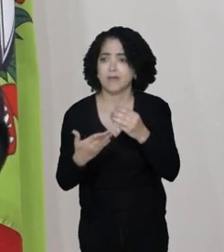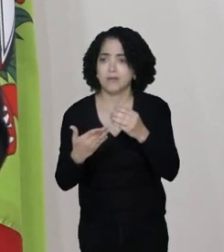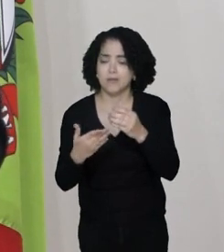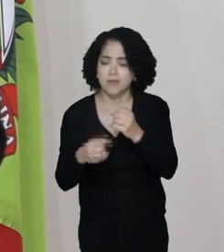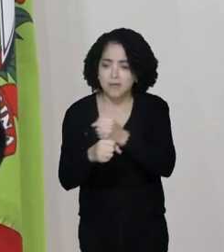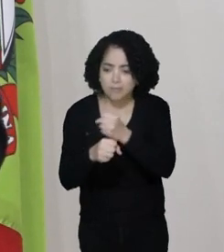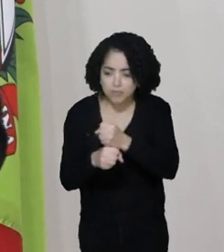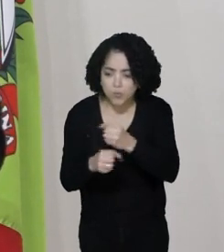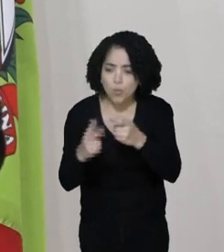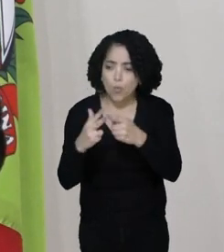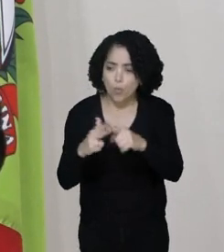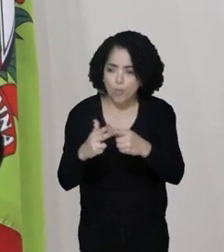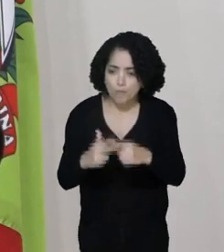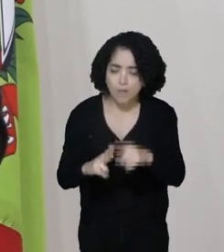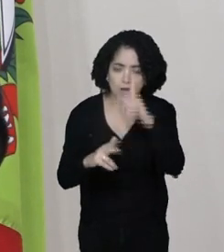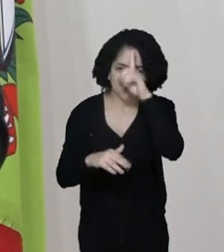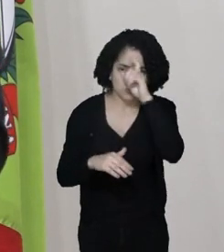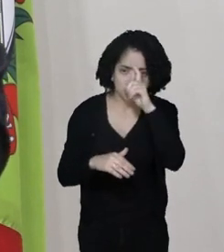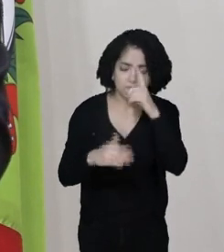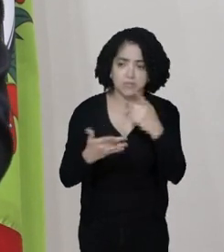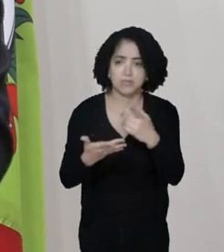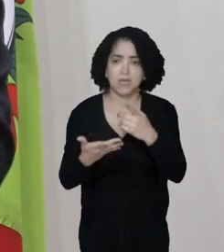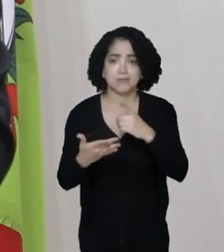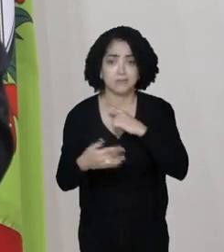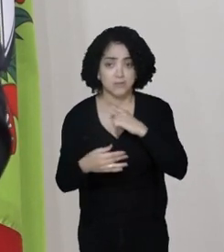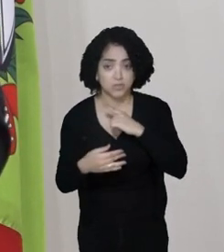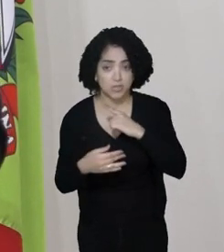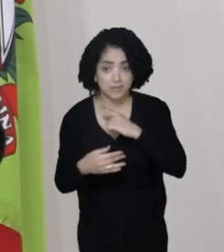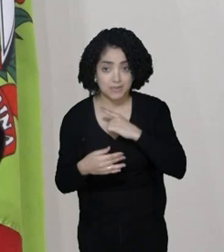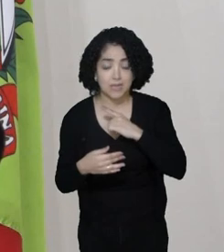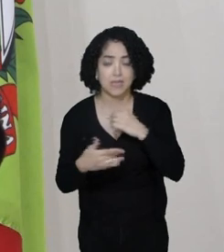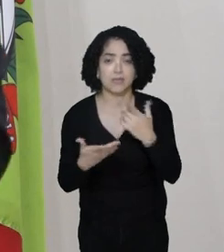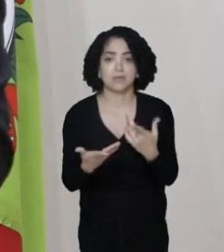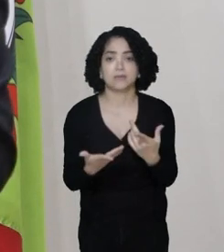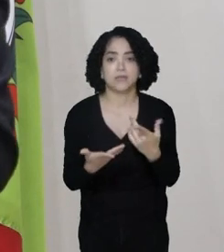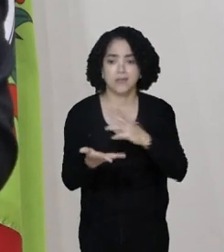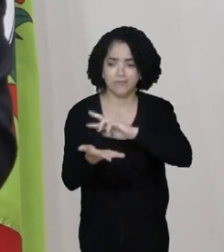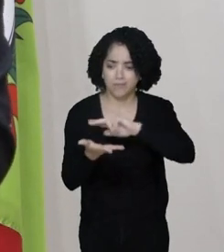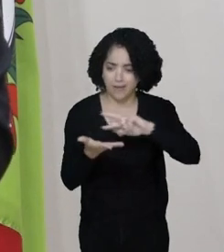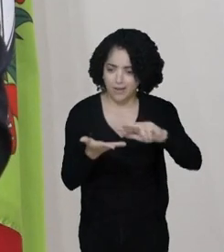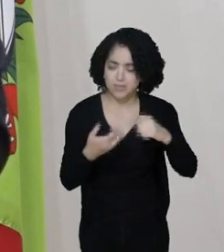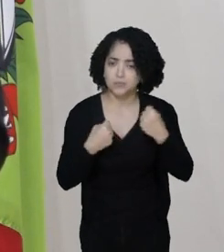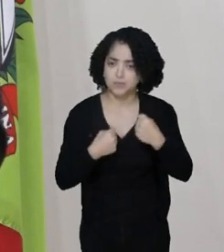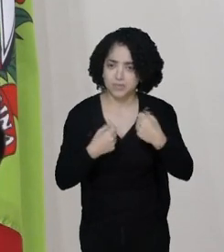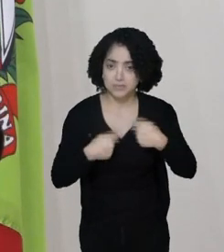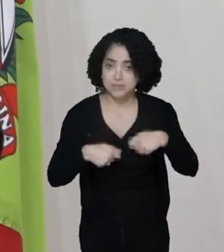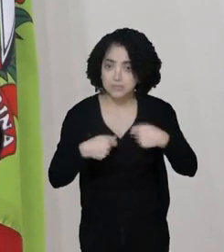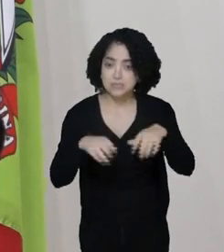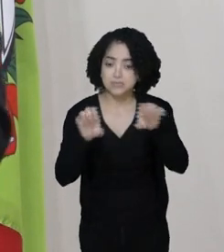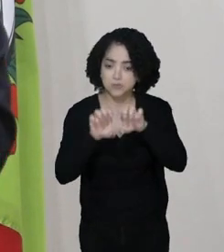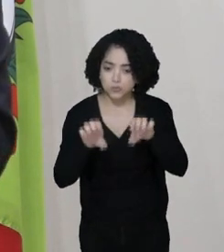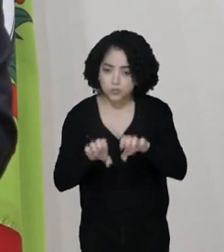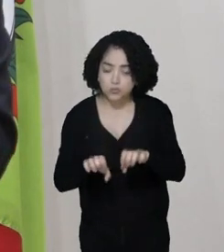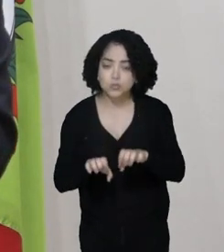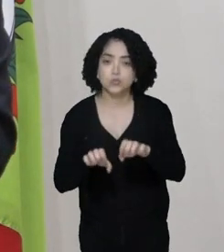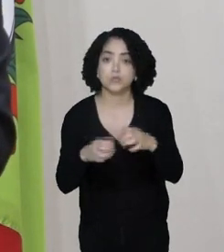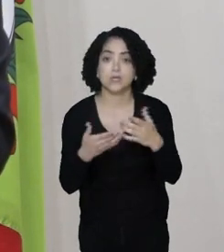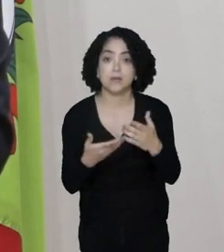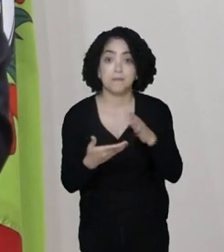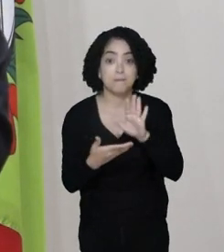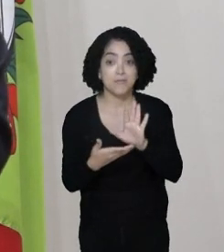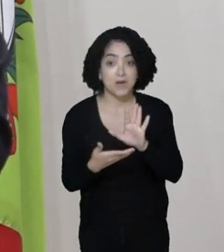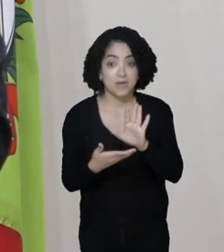Dutra, o Joana de Gusmão, os dois Nereu Ramos. Nós precisamos fortalecer a estrutura local. Mas